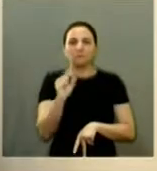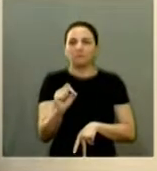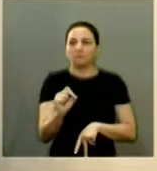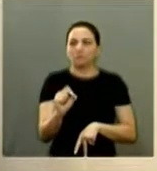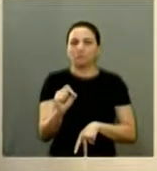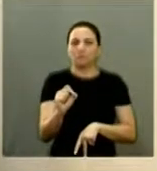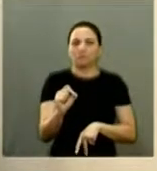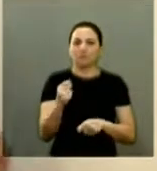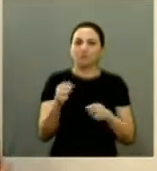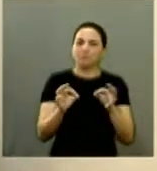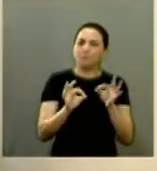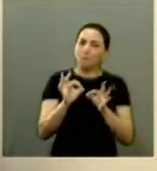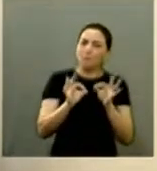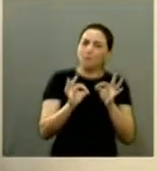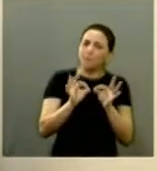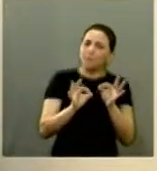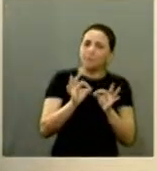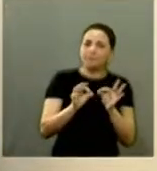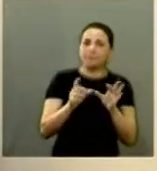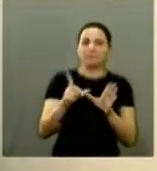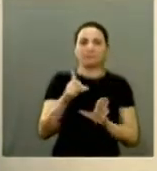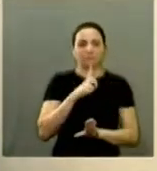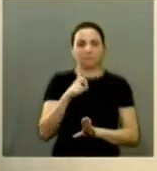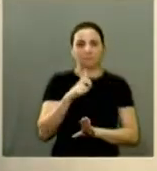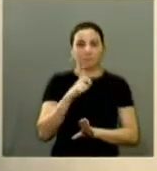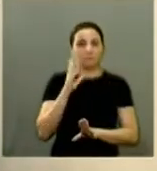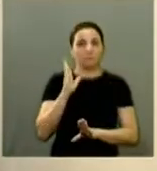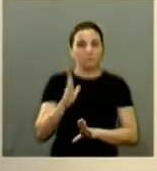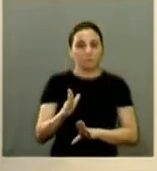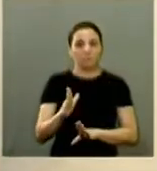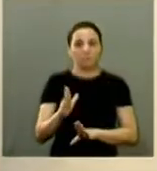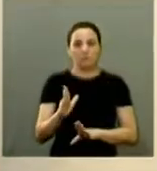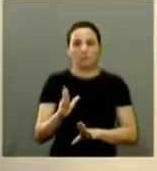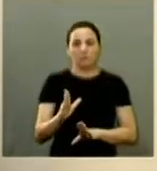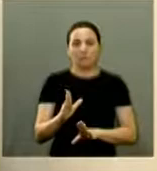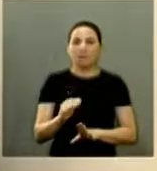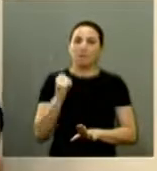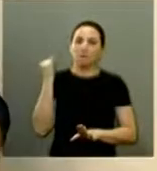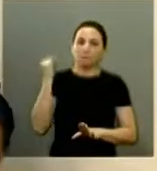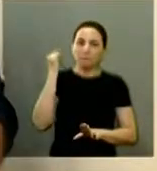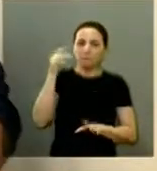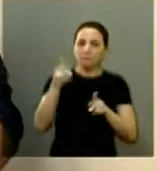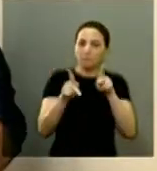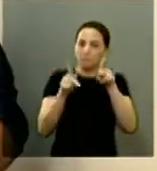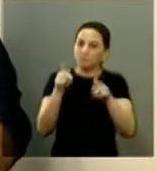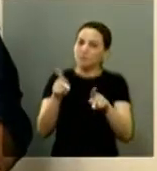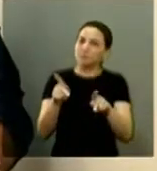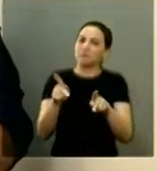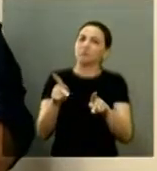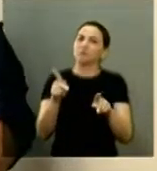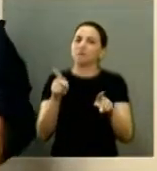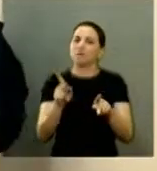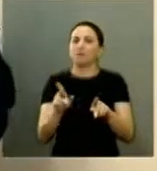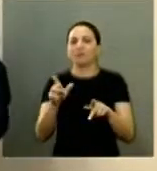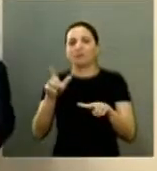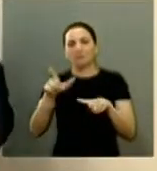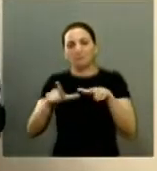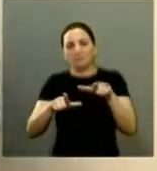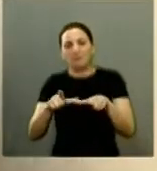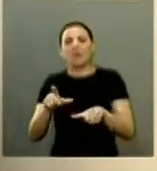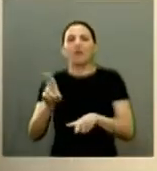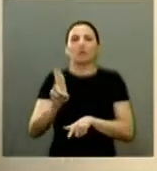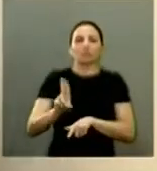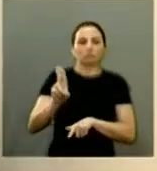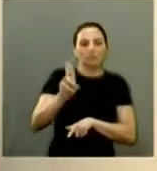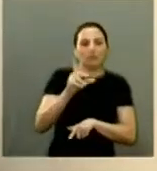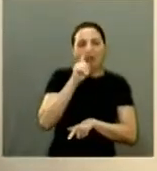que teve planejamento e esse planejamento só vai valer a pena se também a população fazer a parte dela e a gente fazer